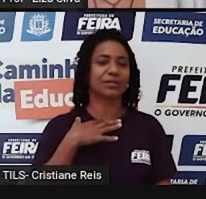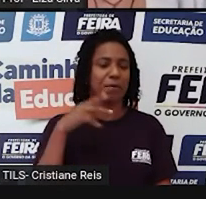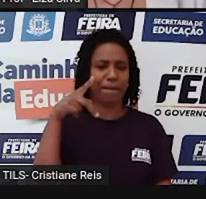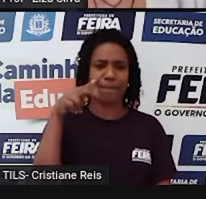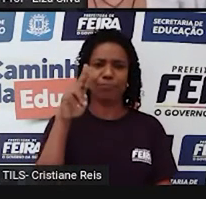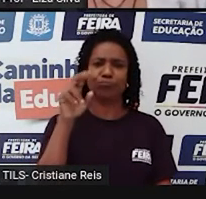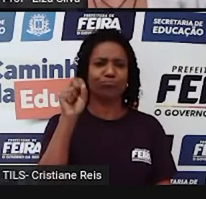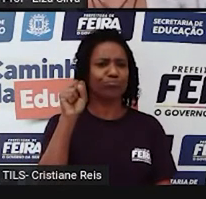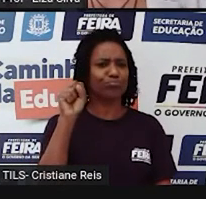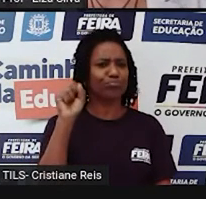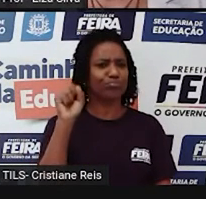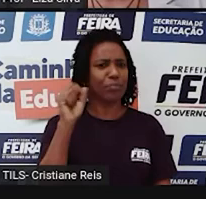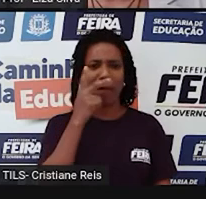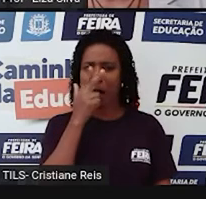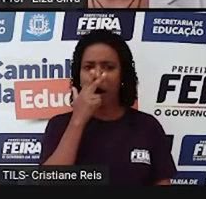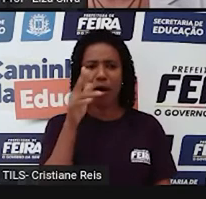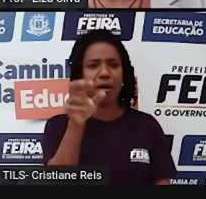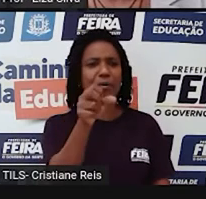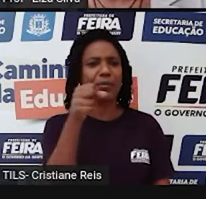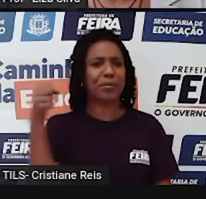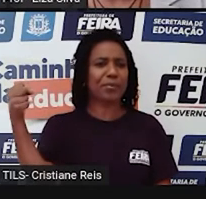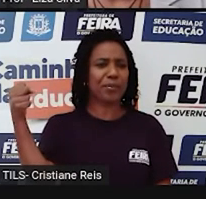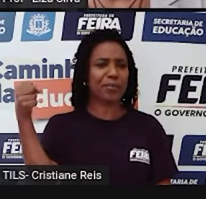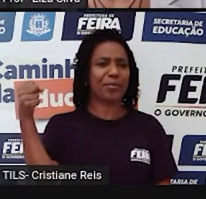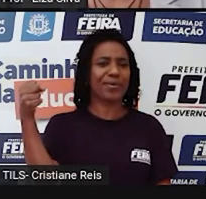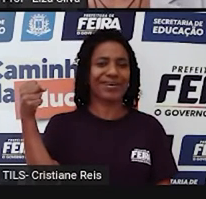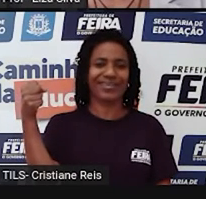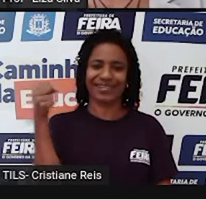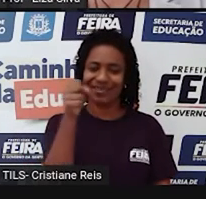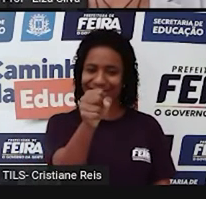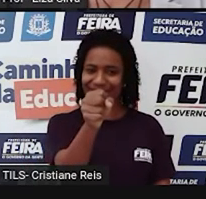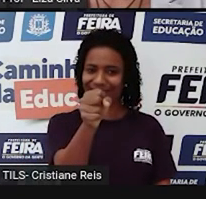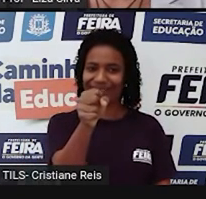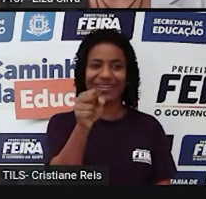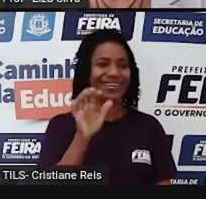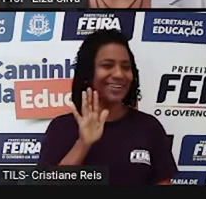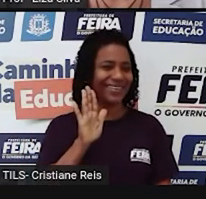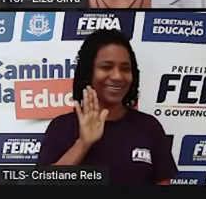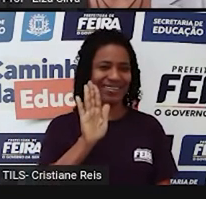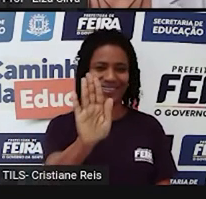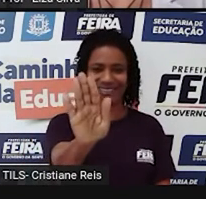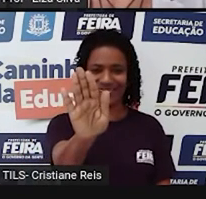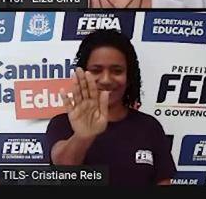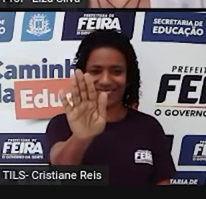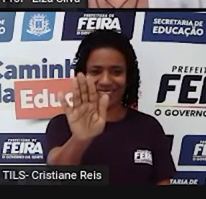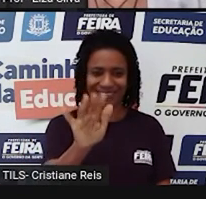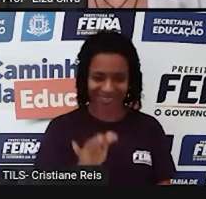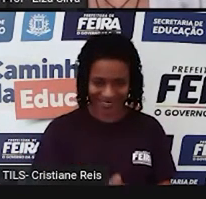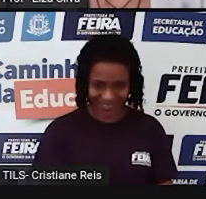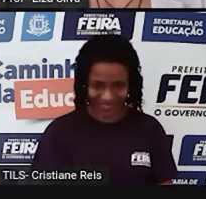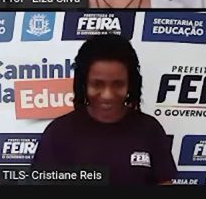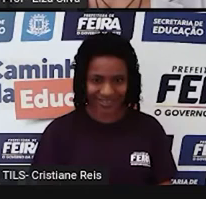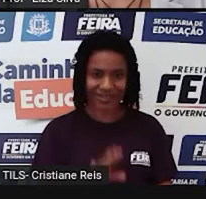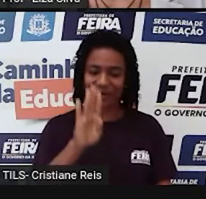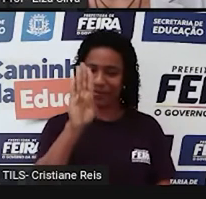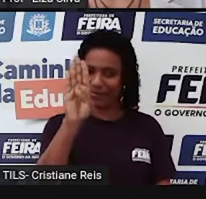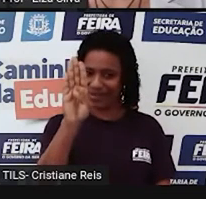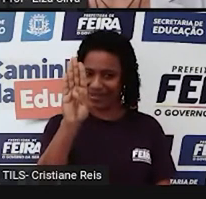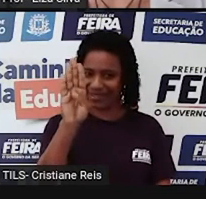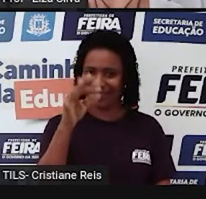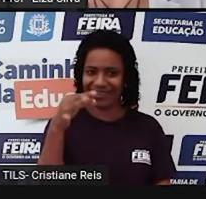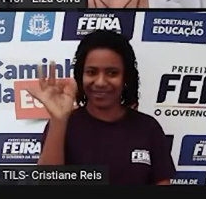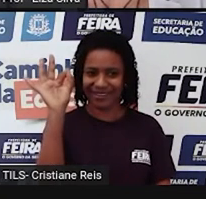Puxar mas não é puxar mas não é fechar é empurrar Número 4